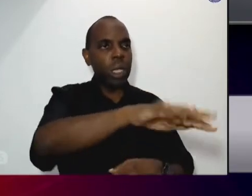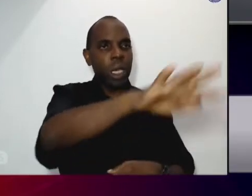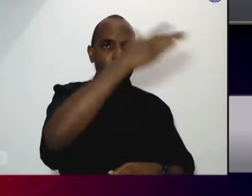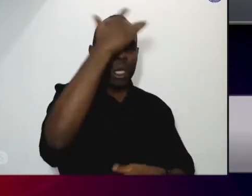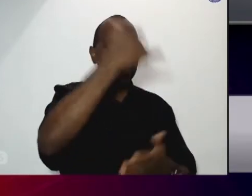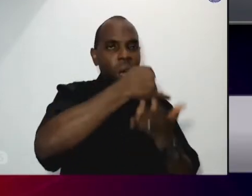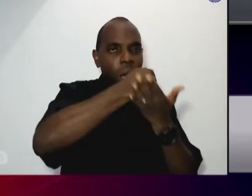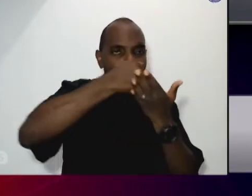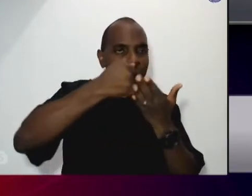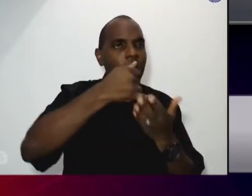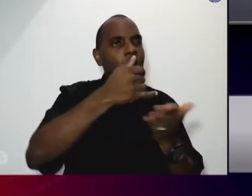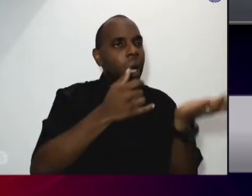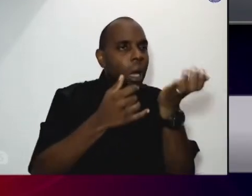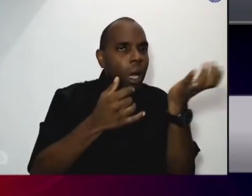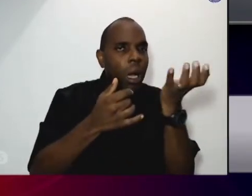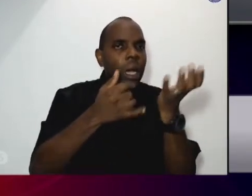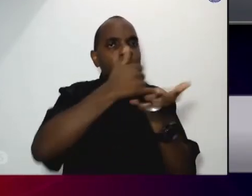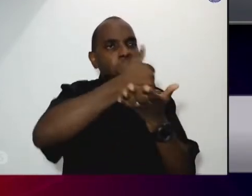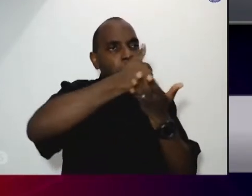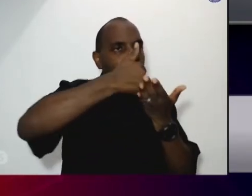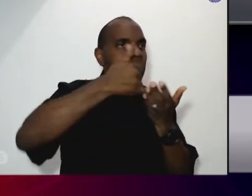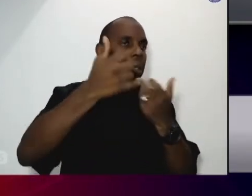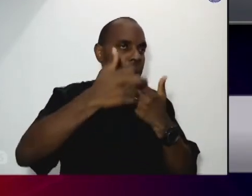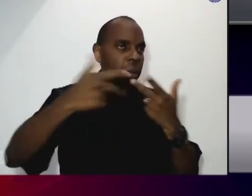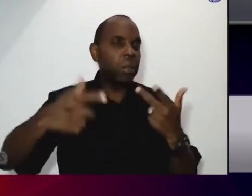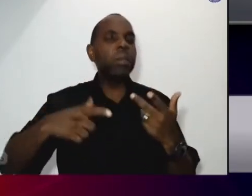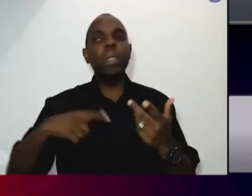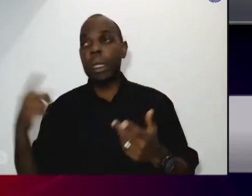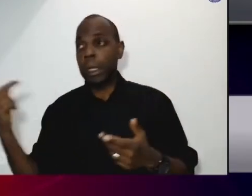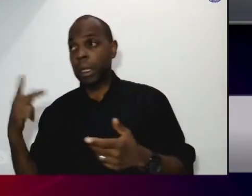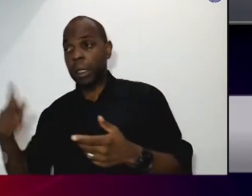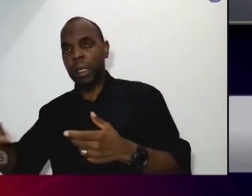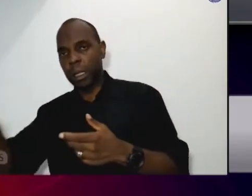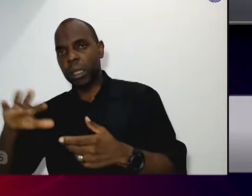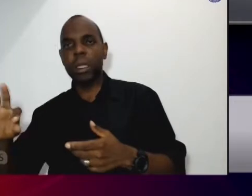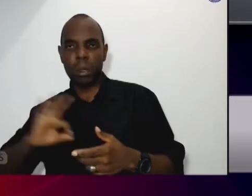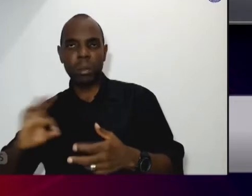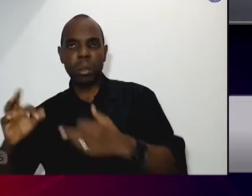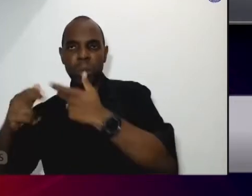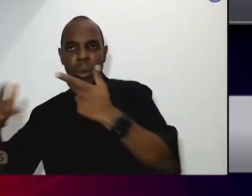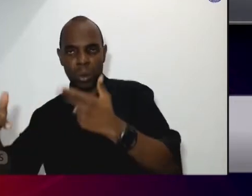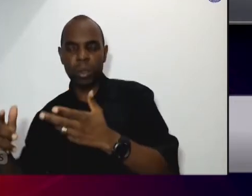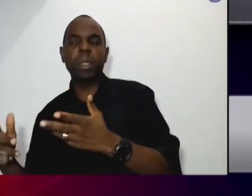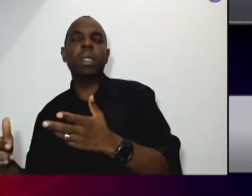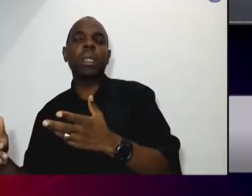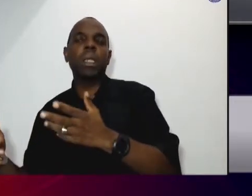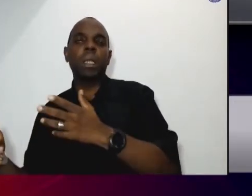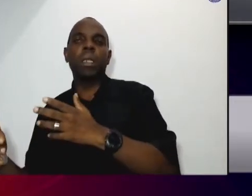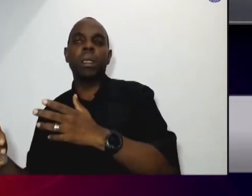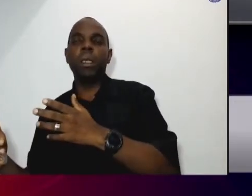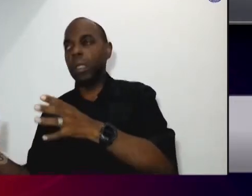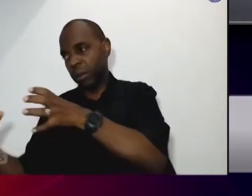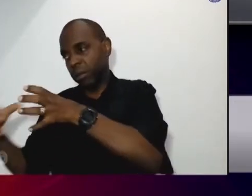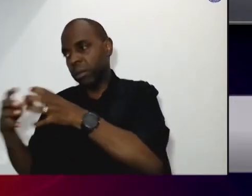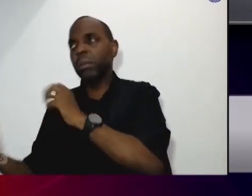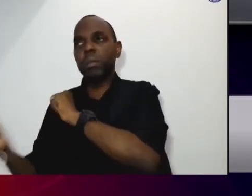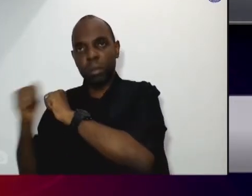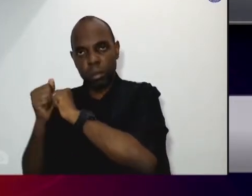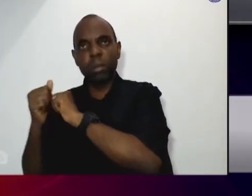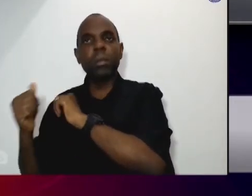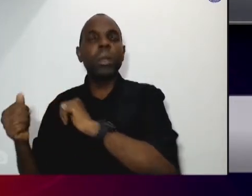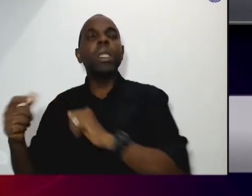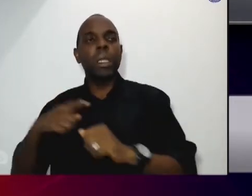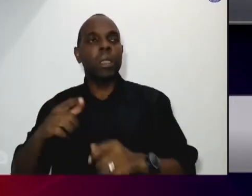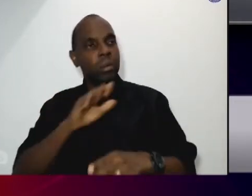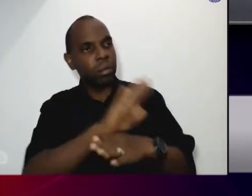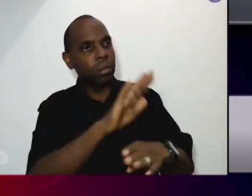diálogo entre gestores públicos a sociedade civil e também fazemos ações na questão da prevenção tratamento e